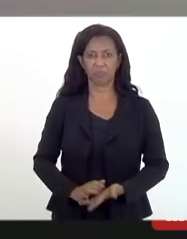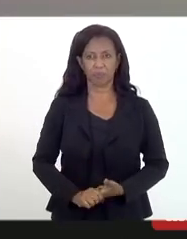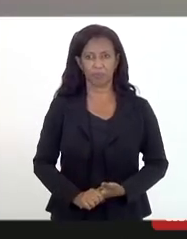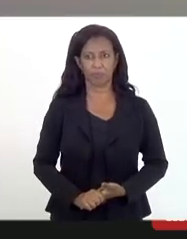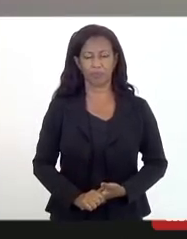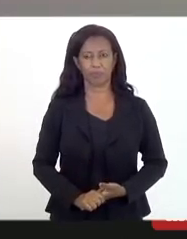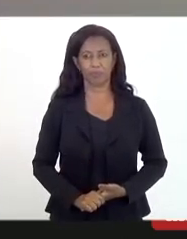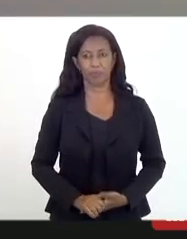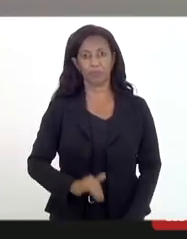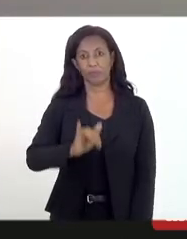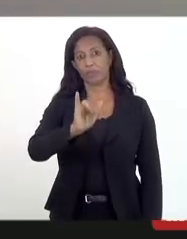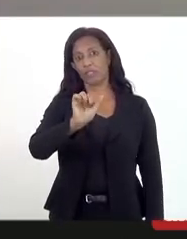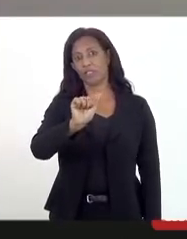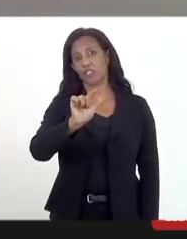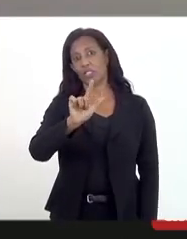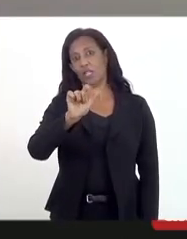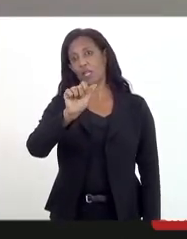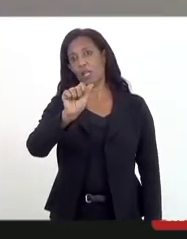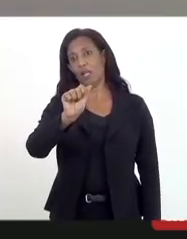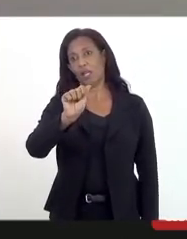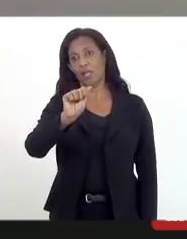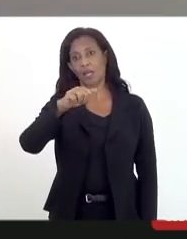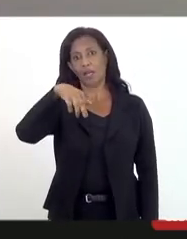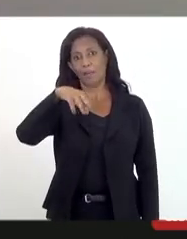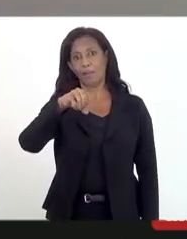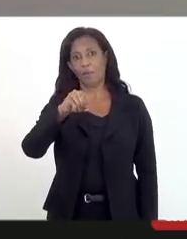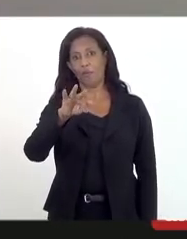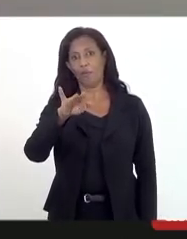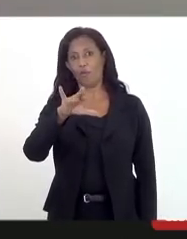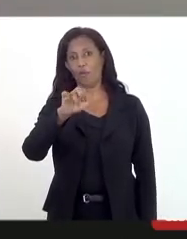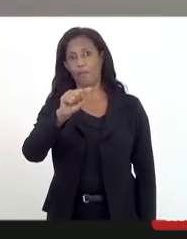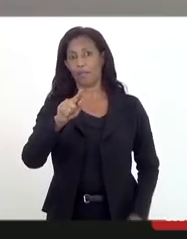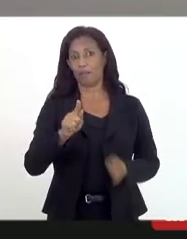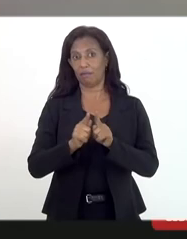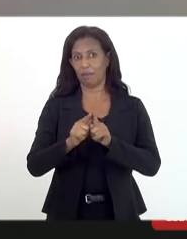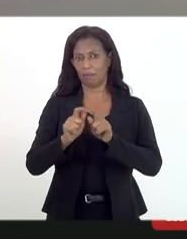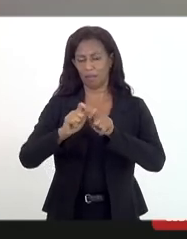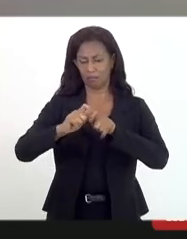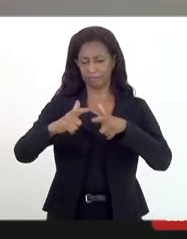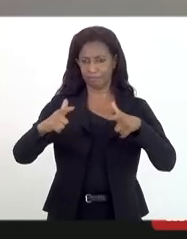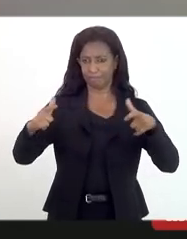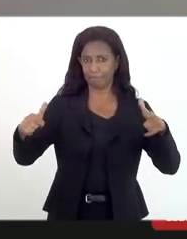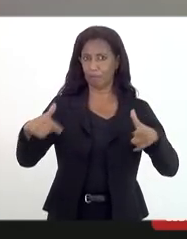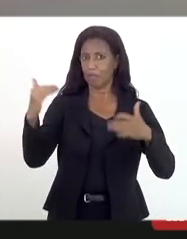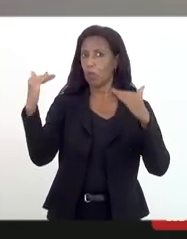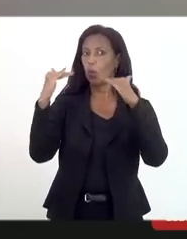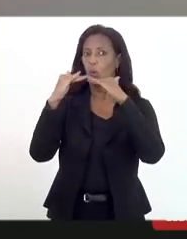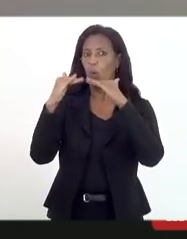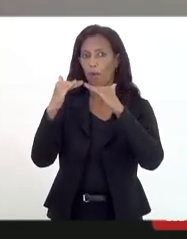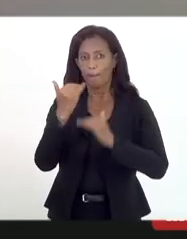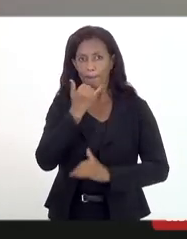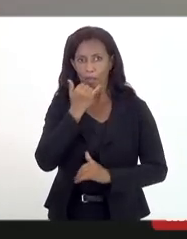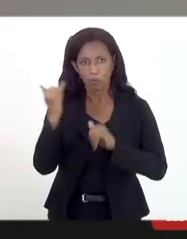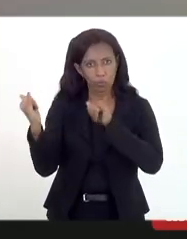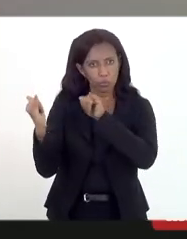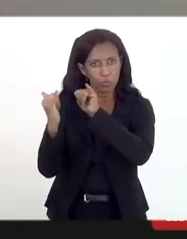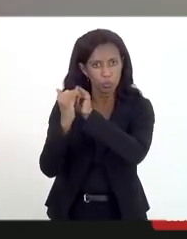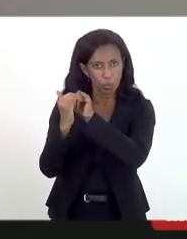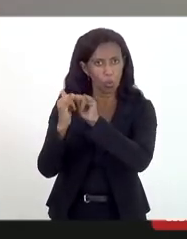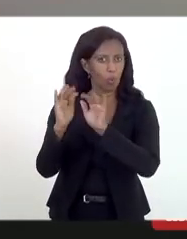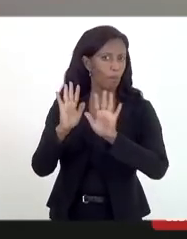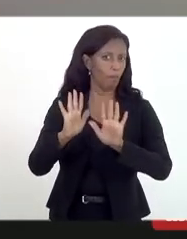islamofobia também é algo a ser detectado também que vem crescendo muito exatamente mas eu concordo com a senhora e peço desculpas se